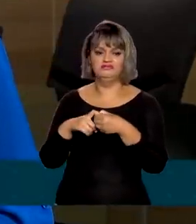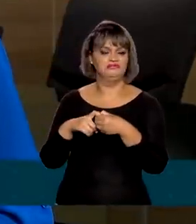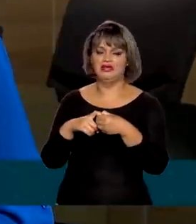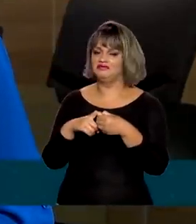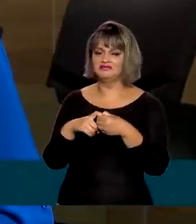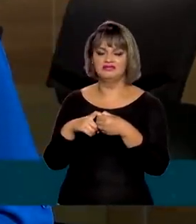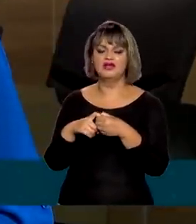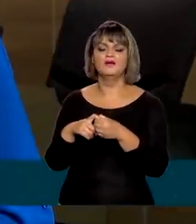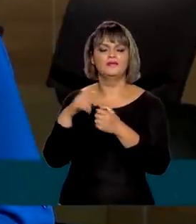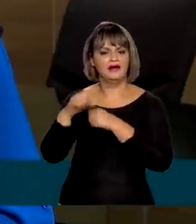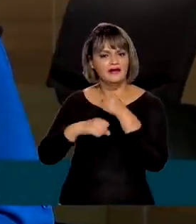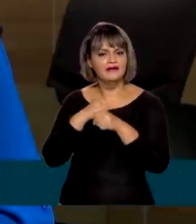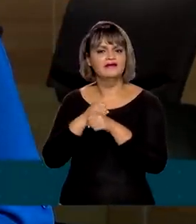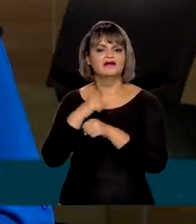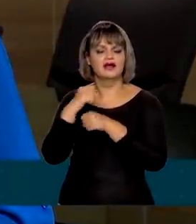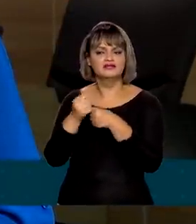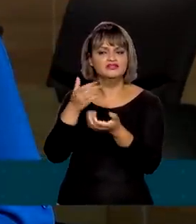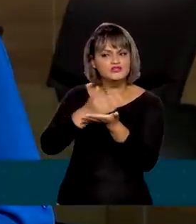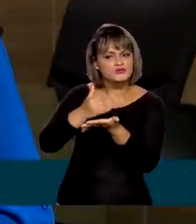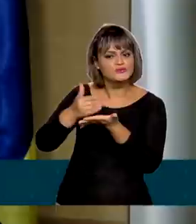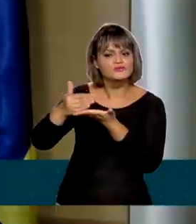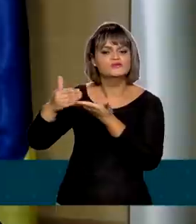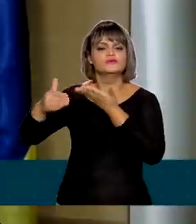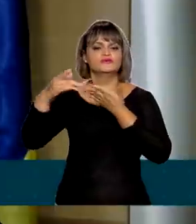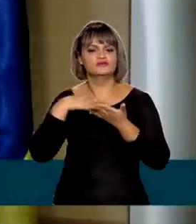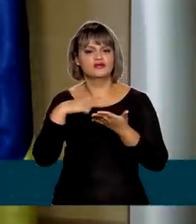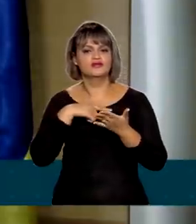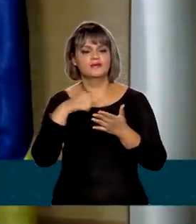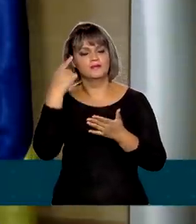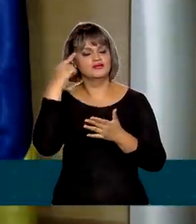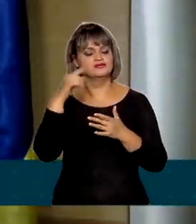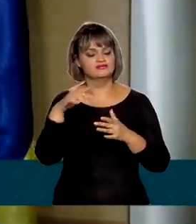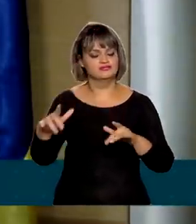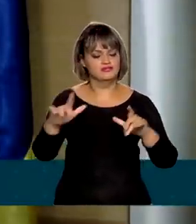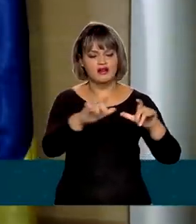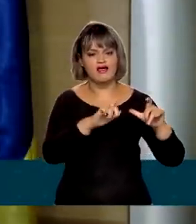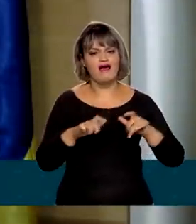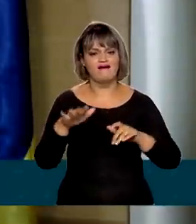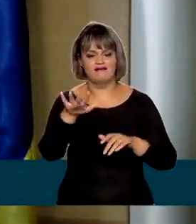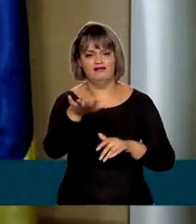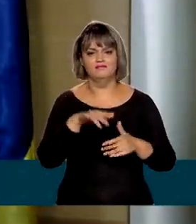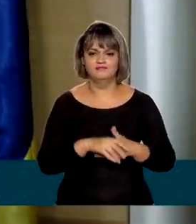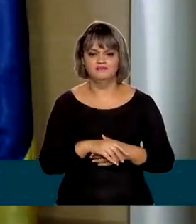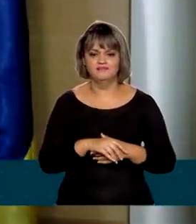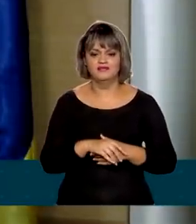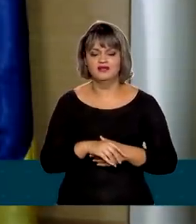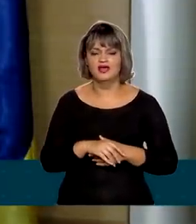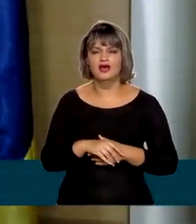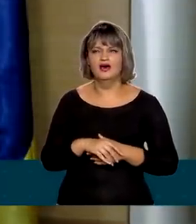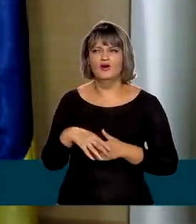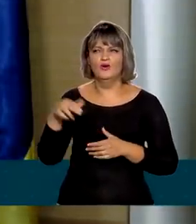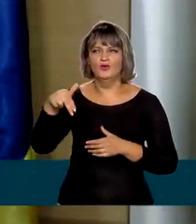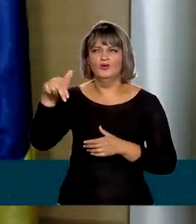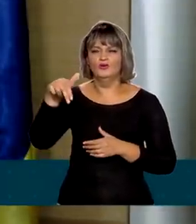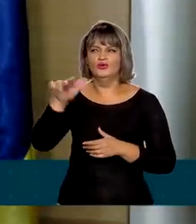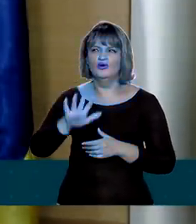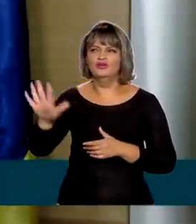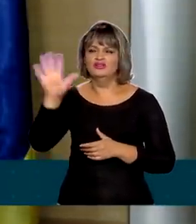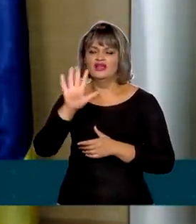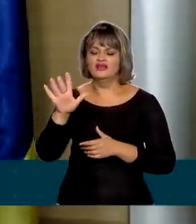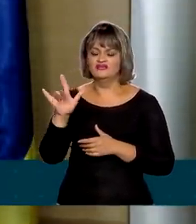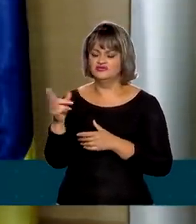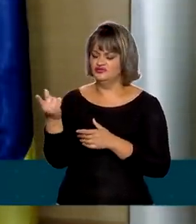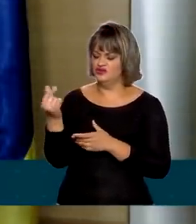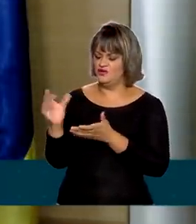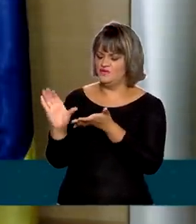Porque todos os anos nós fazemos uma divisão em função da questão demográfica. Historicamente, o Nordeste devolve de 40% a 50% do recurso